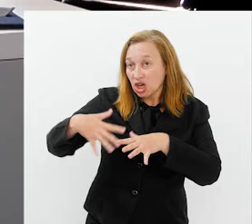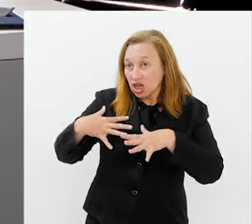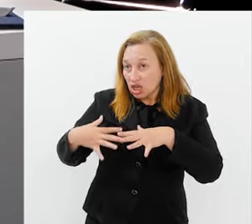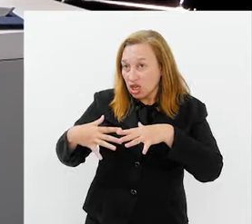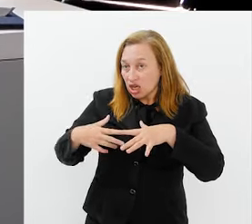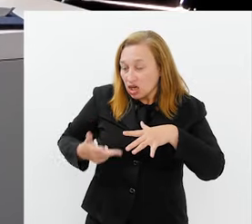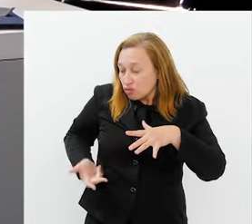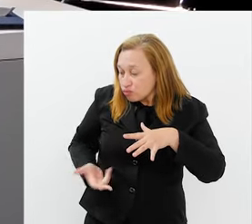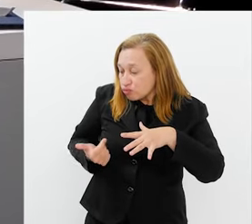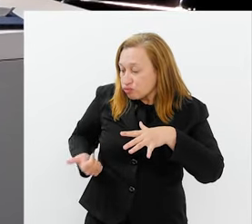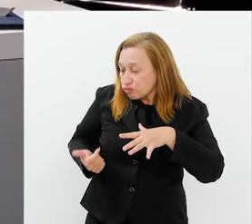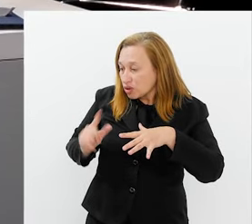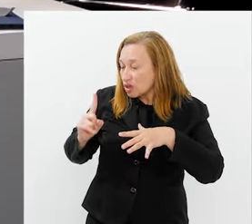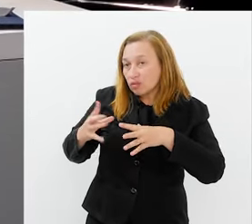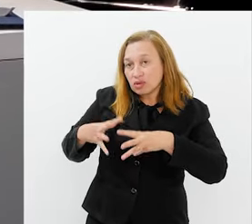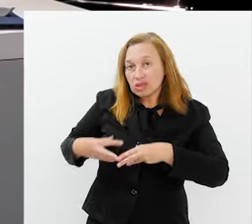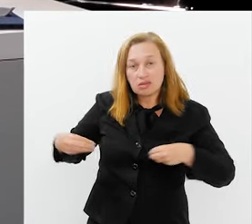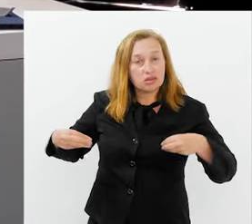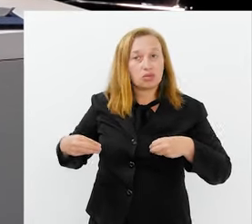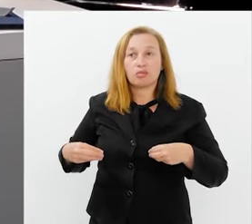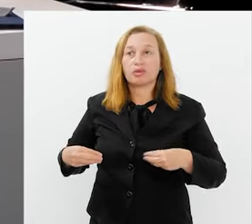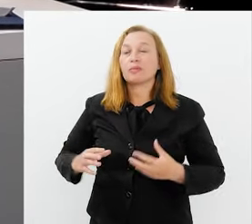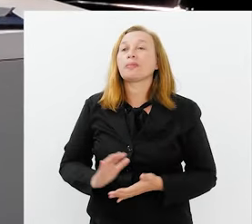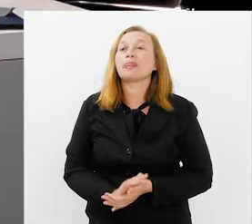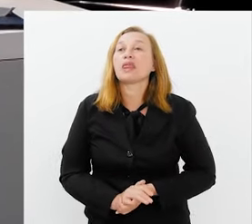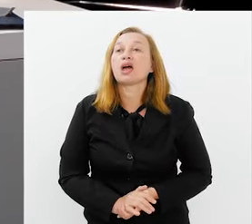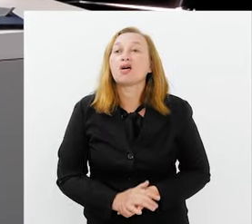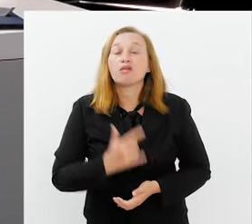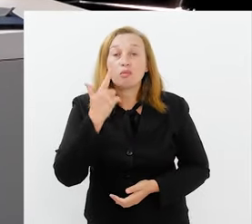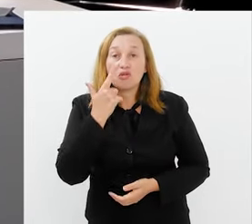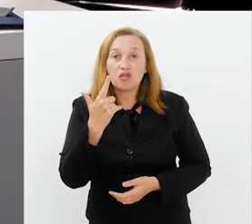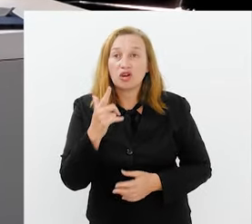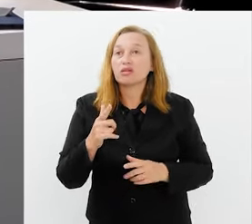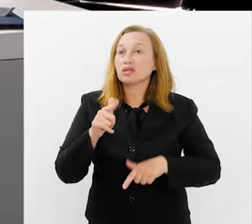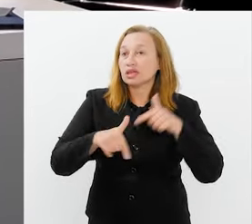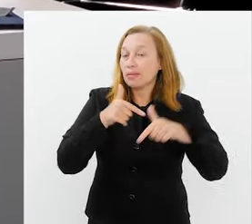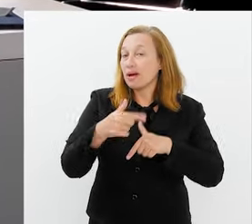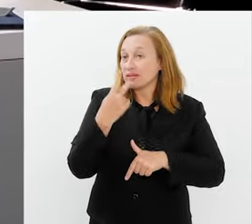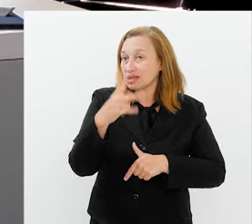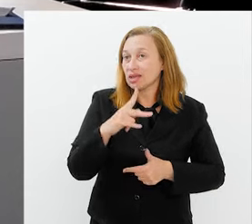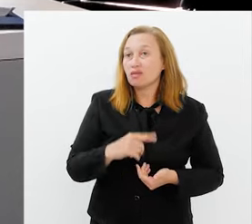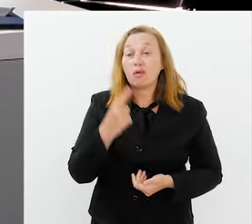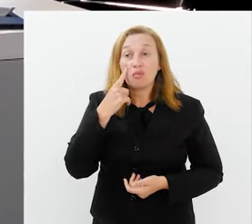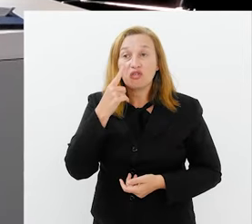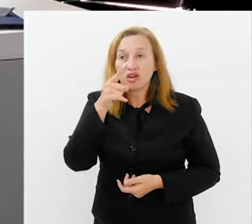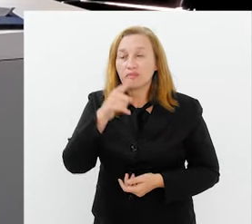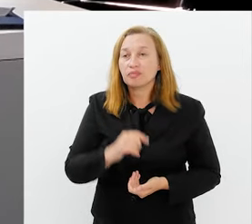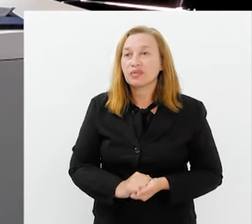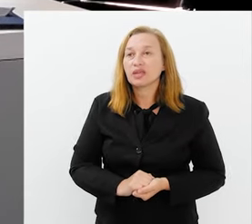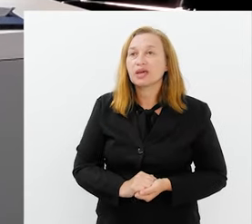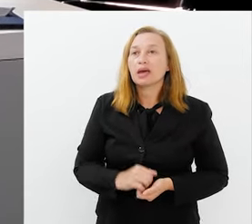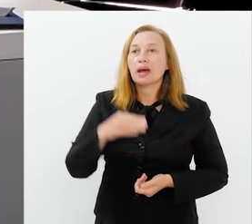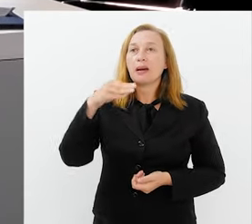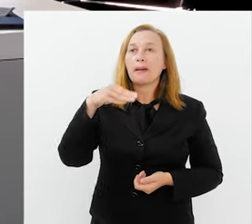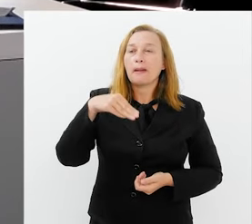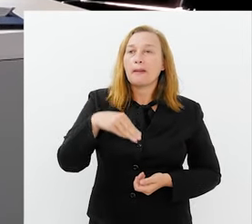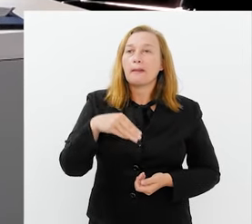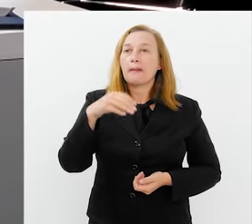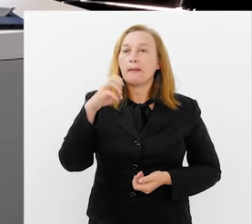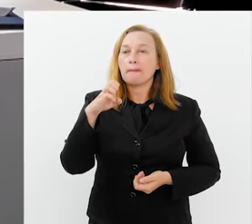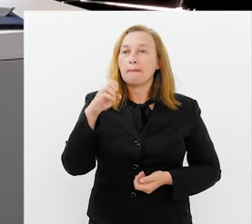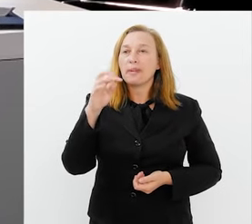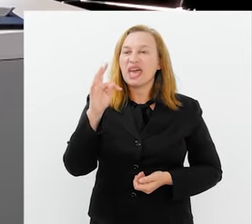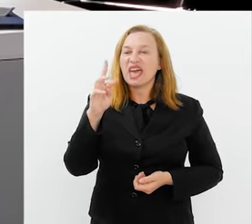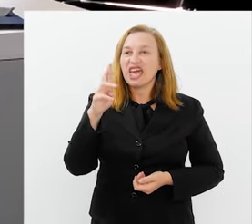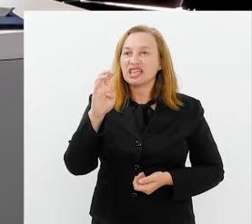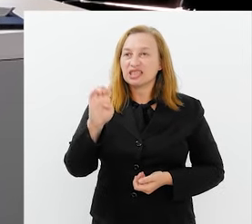Vamos. Para você comentar um pouco do seu trabalho. Vamos, vamos. público também conhecer um pouco mais o trabalho de hoje. Sim. Esse aí é o meu mestre de bateria, o